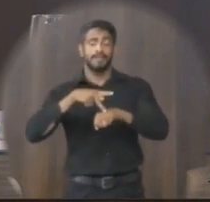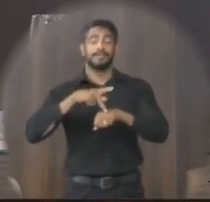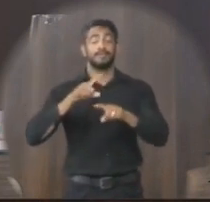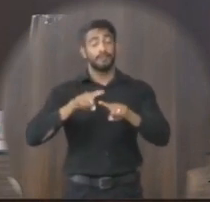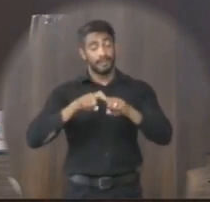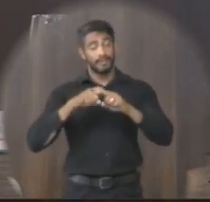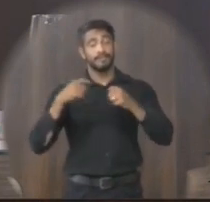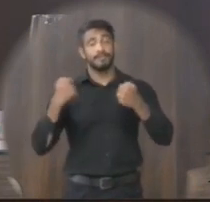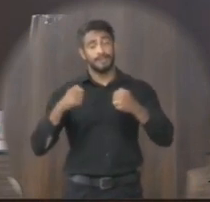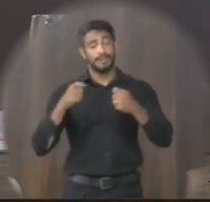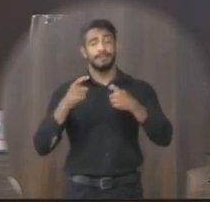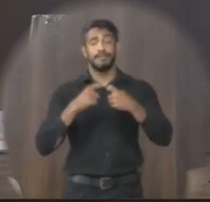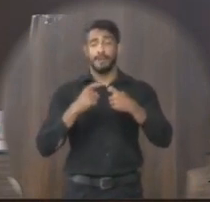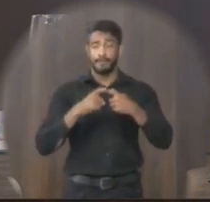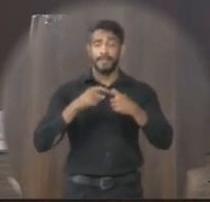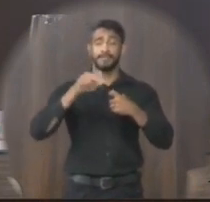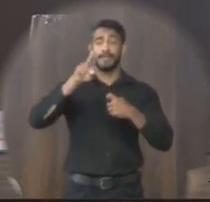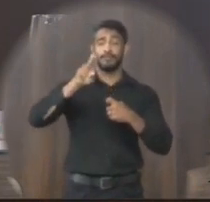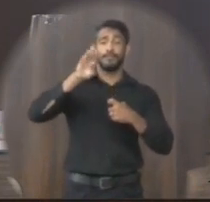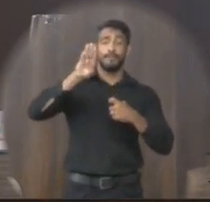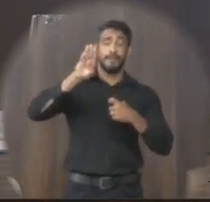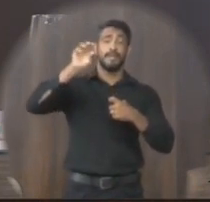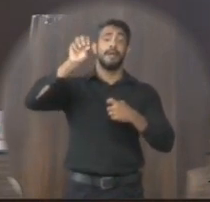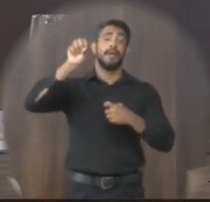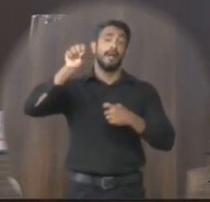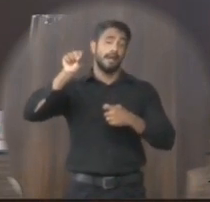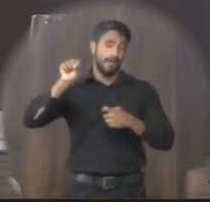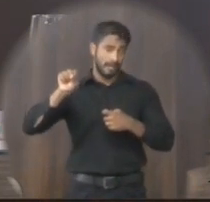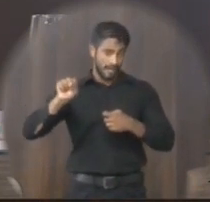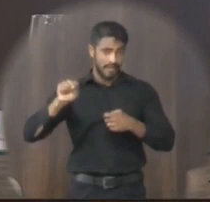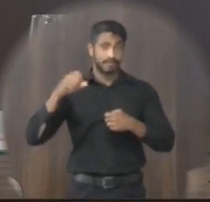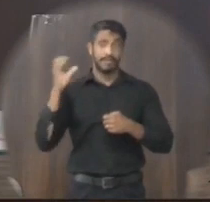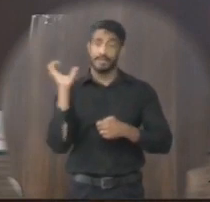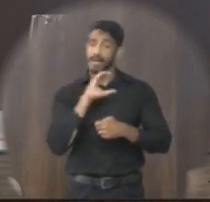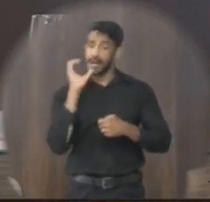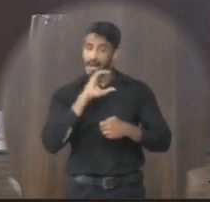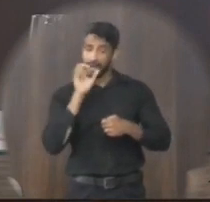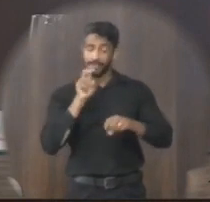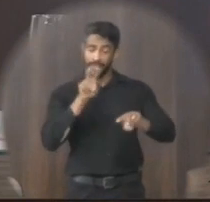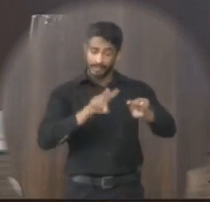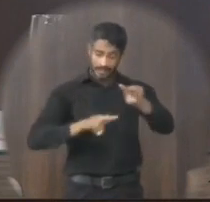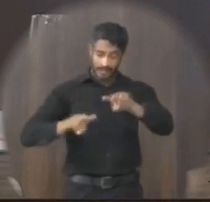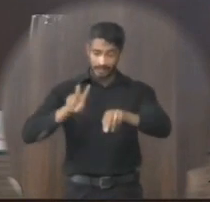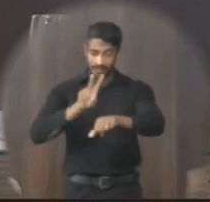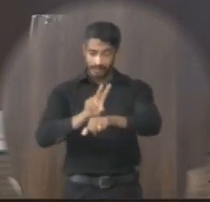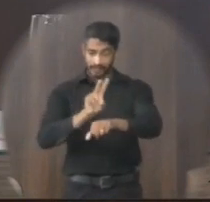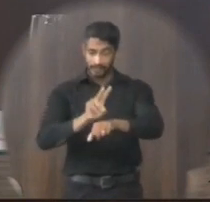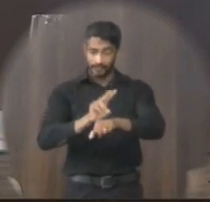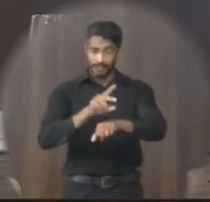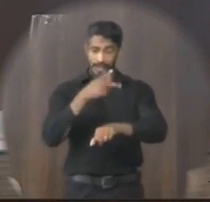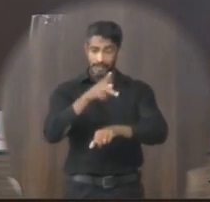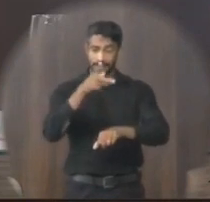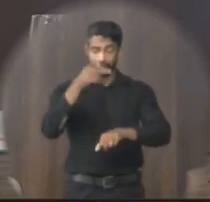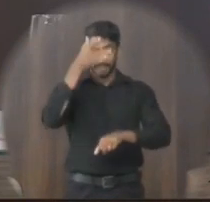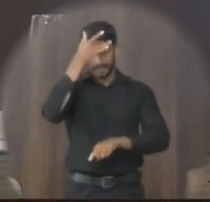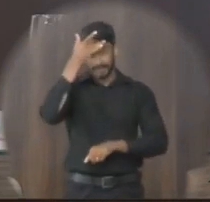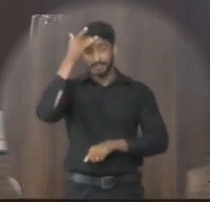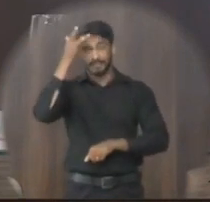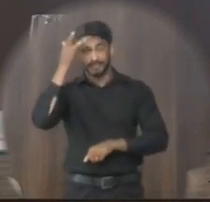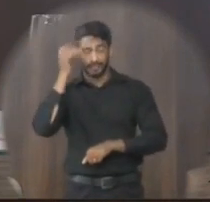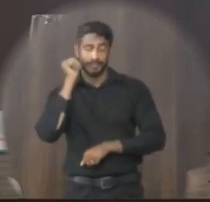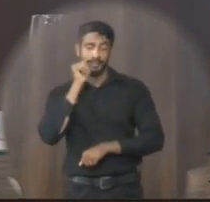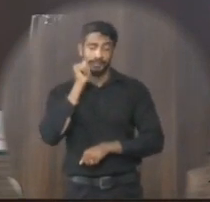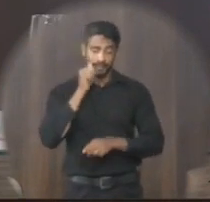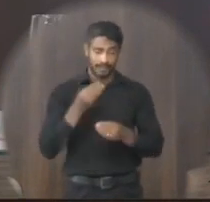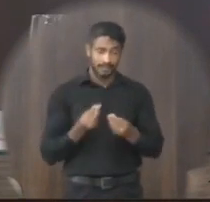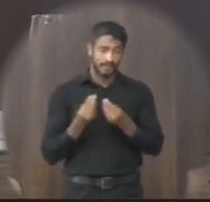mastologistas nas unidades públicas de saúde permitirá maior rapidez no diagnóstico e no tratamento destas pacientes que